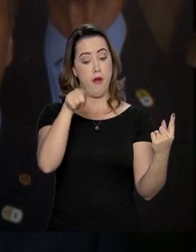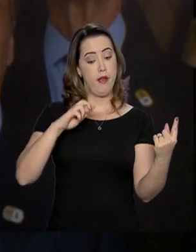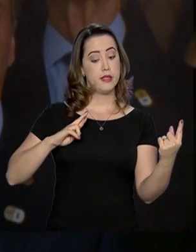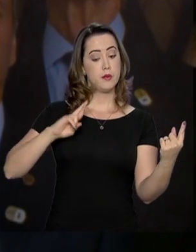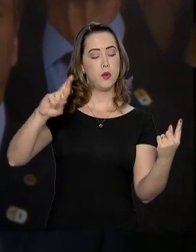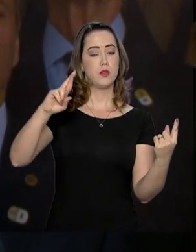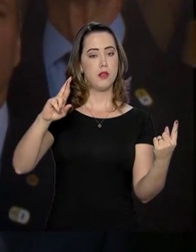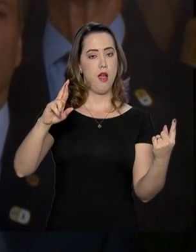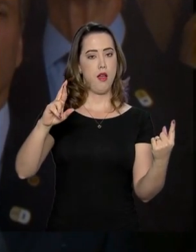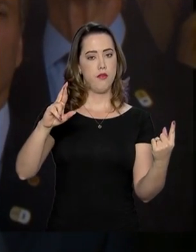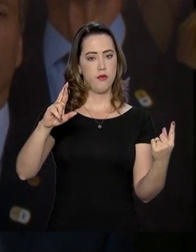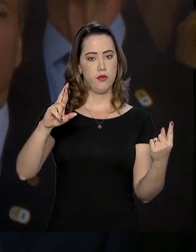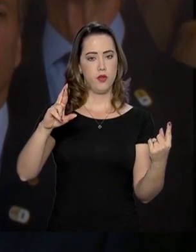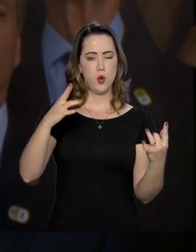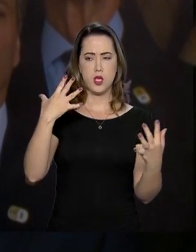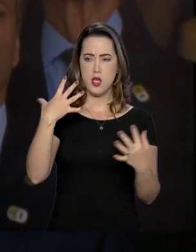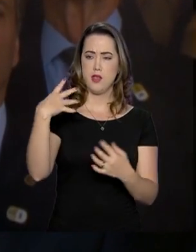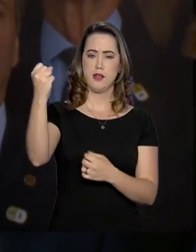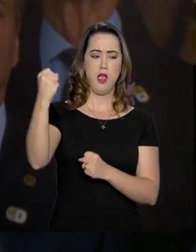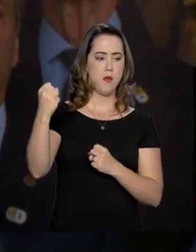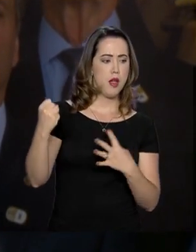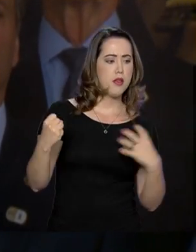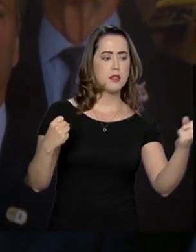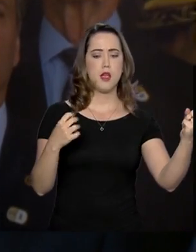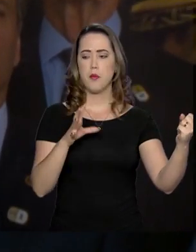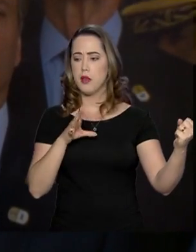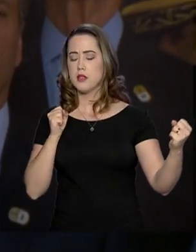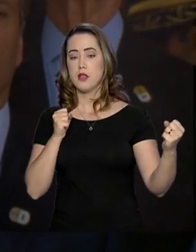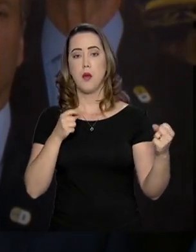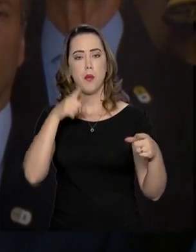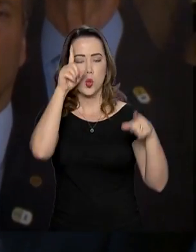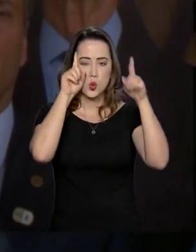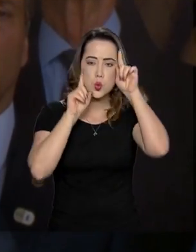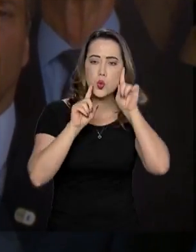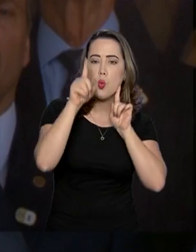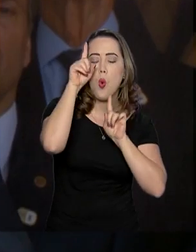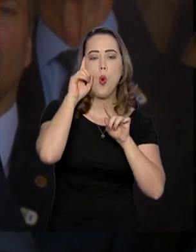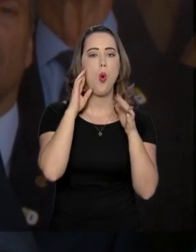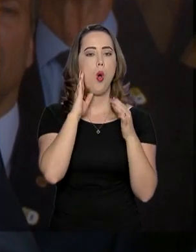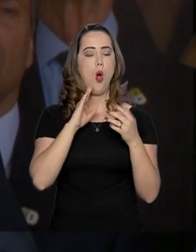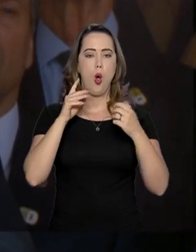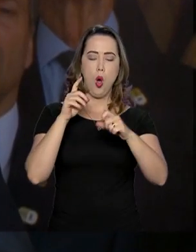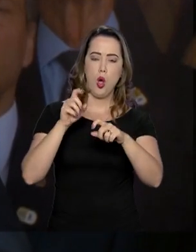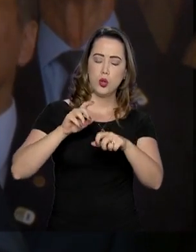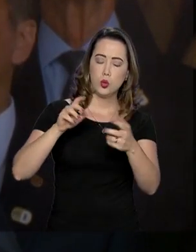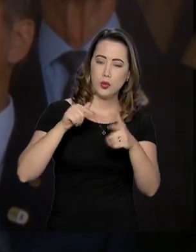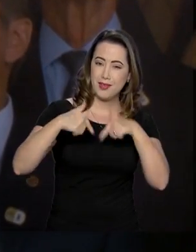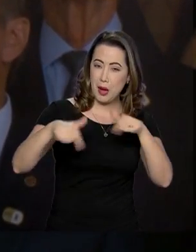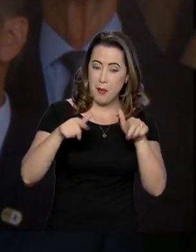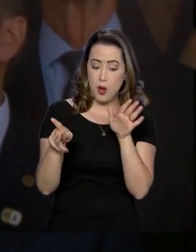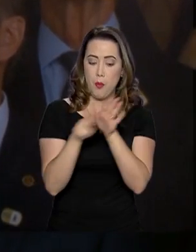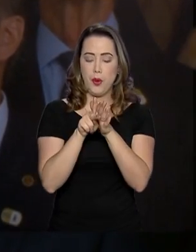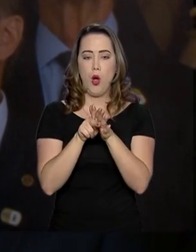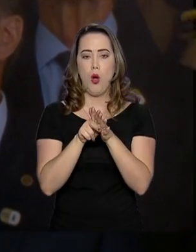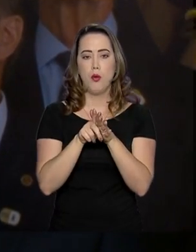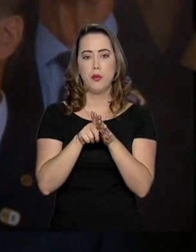e receber aquilo que recebe pelo suor do seu rosto, pela competência,